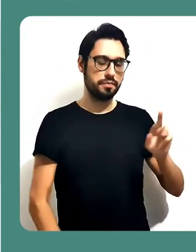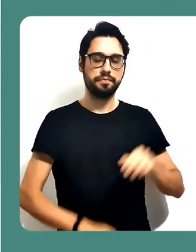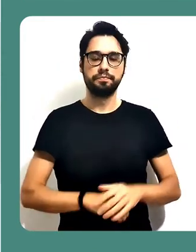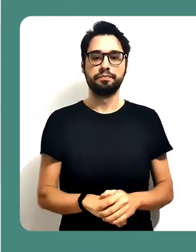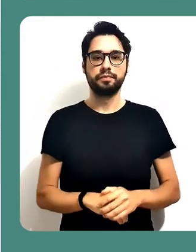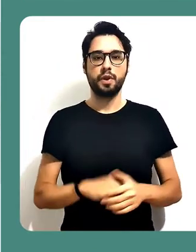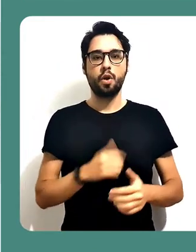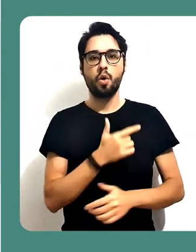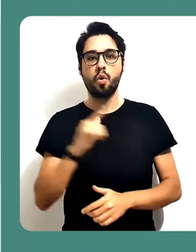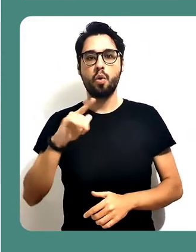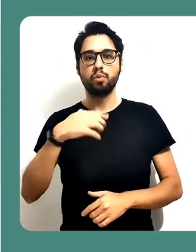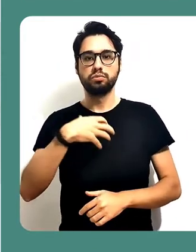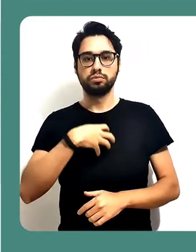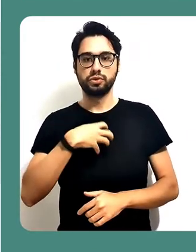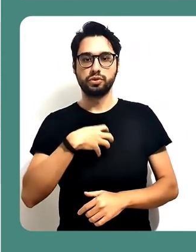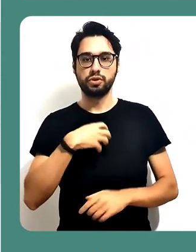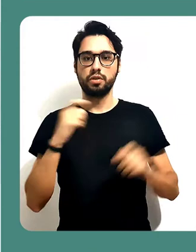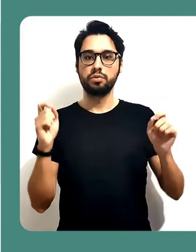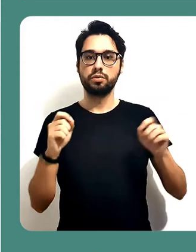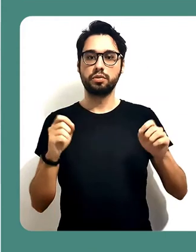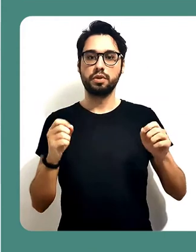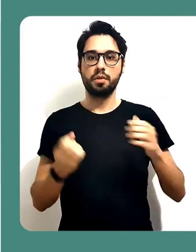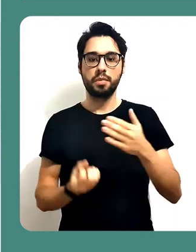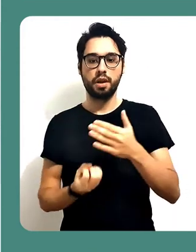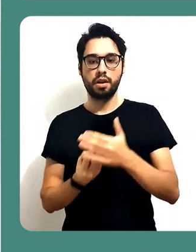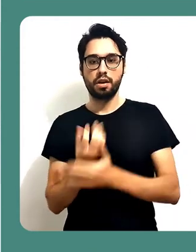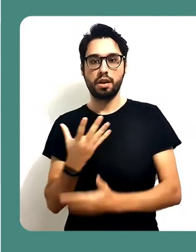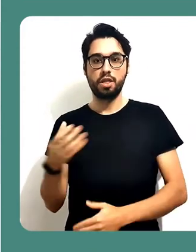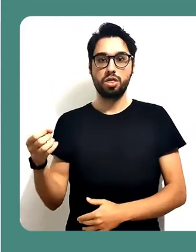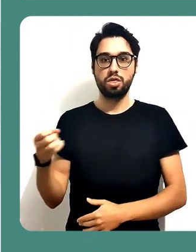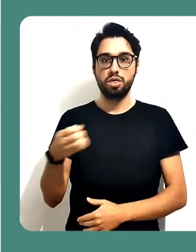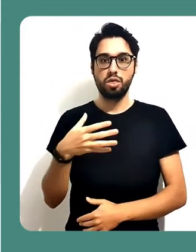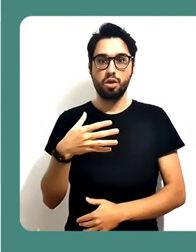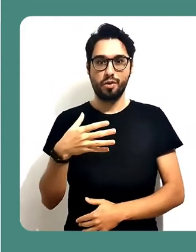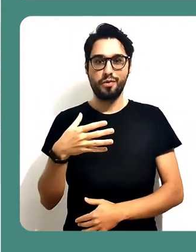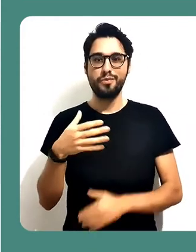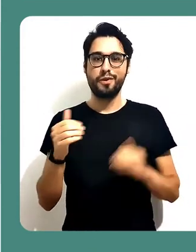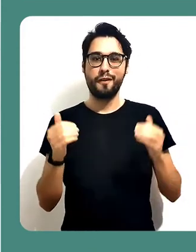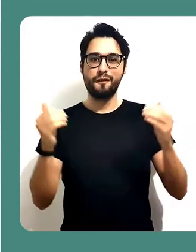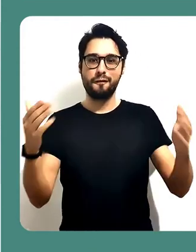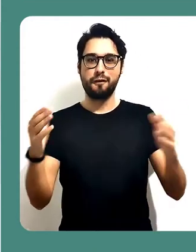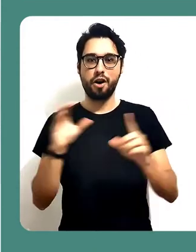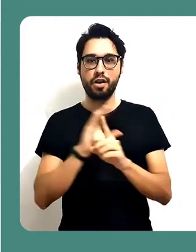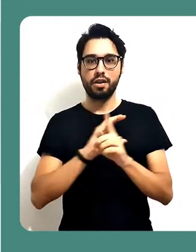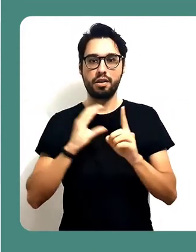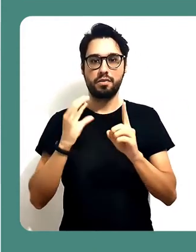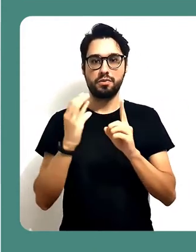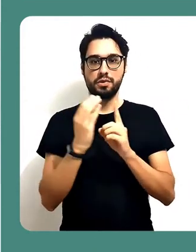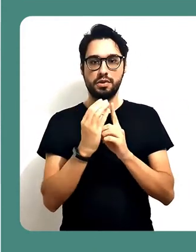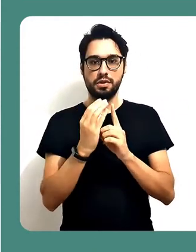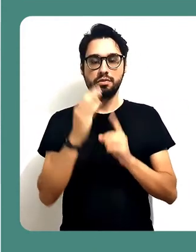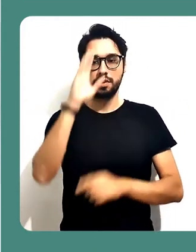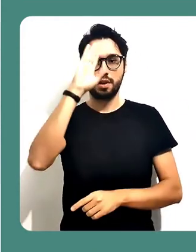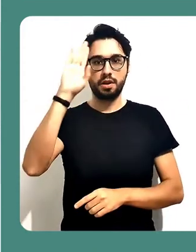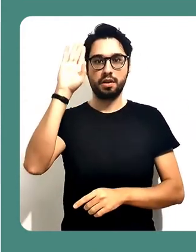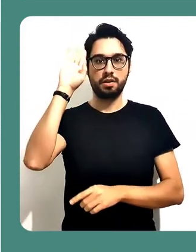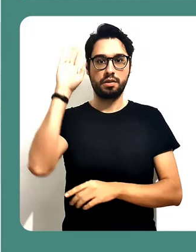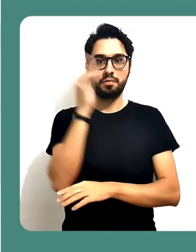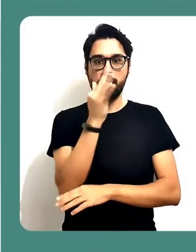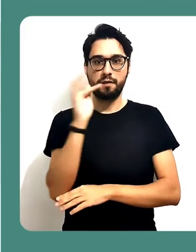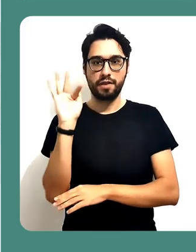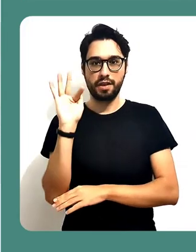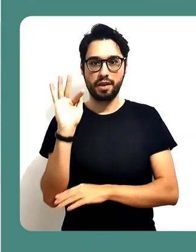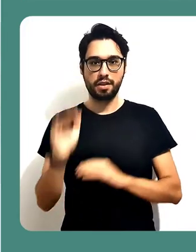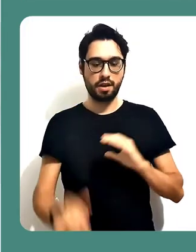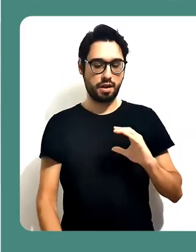no serviço é criando uma nova conta para aqueles membros que não são da Comunidade Acadêmica